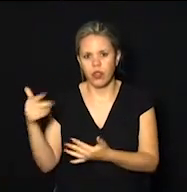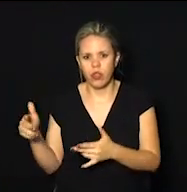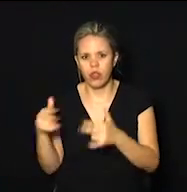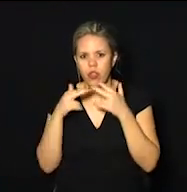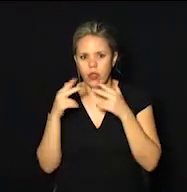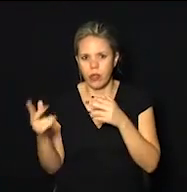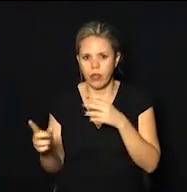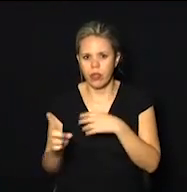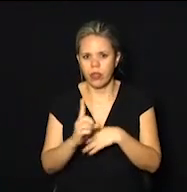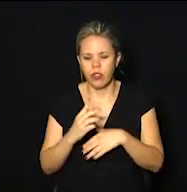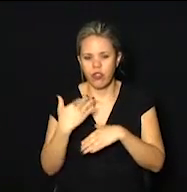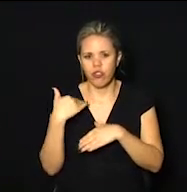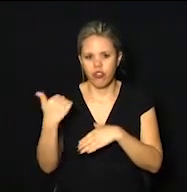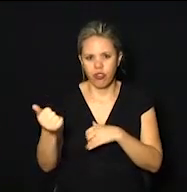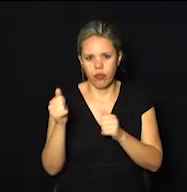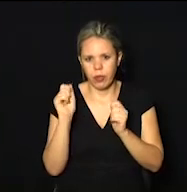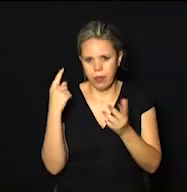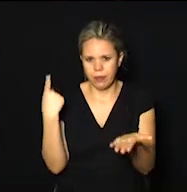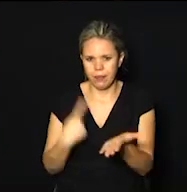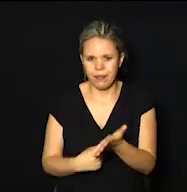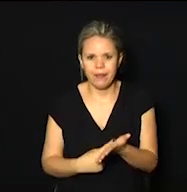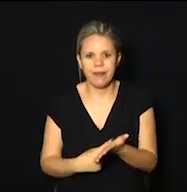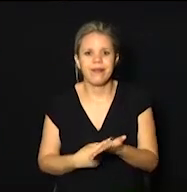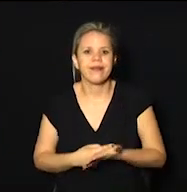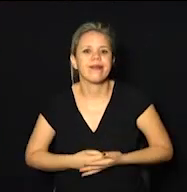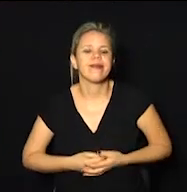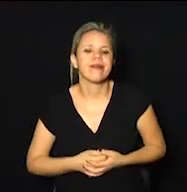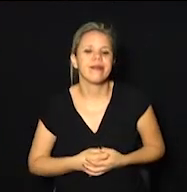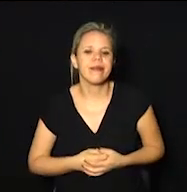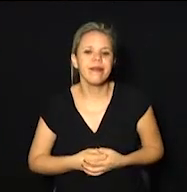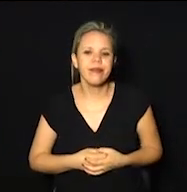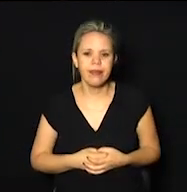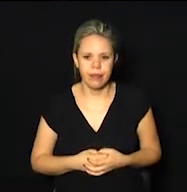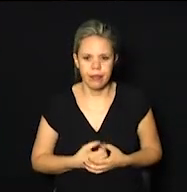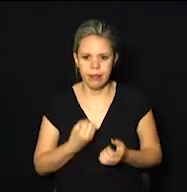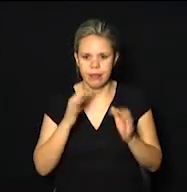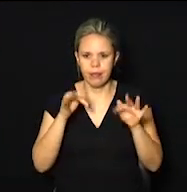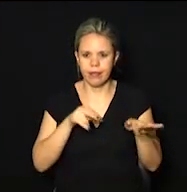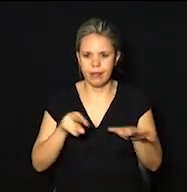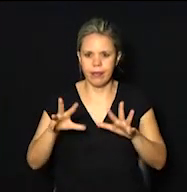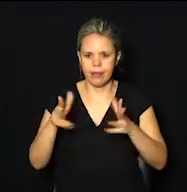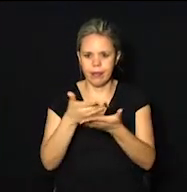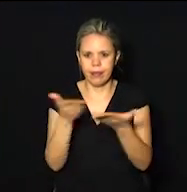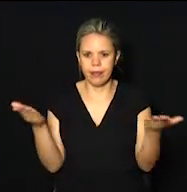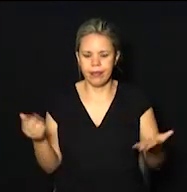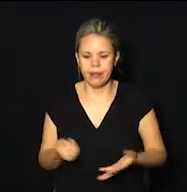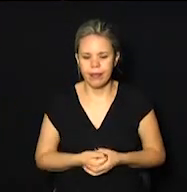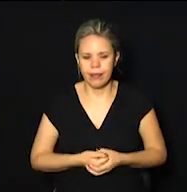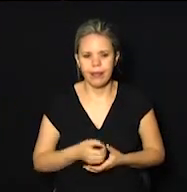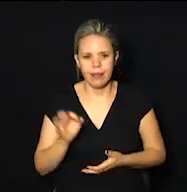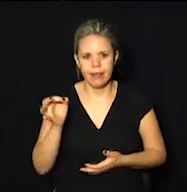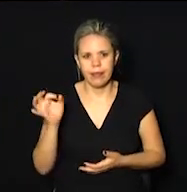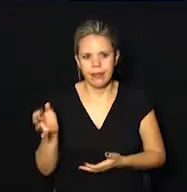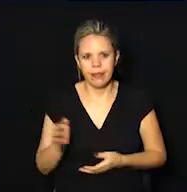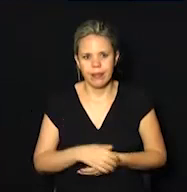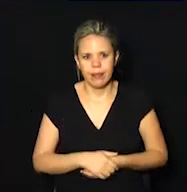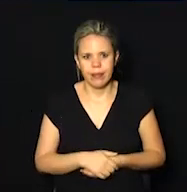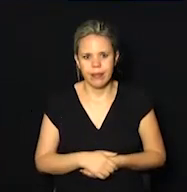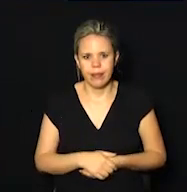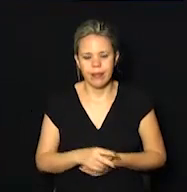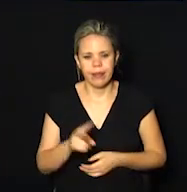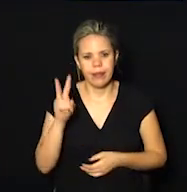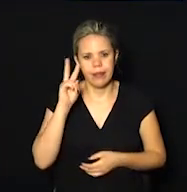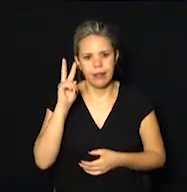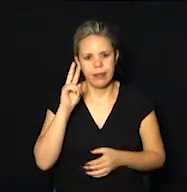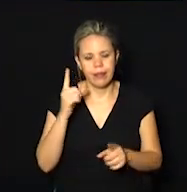você pode nos chamar, combinado? Combinado, um bom final de semana para todo mundo. Tá certo, então, até segunda